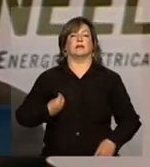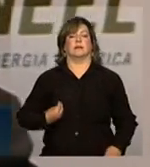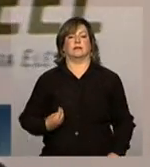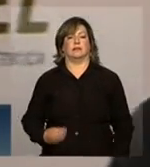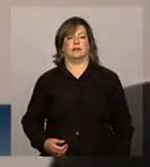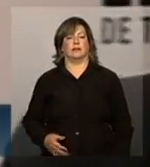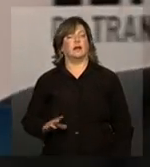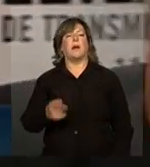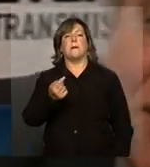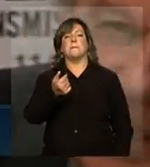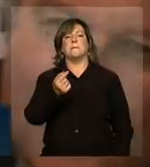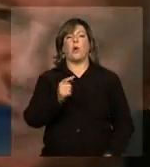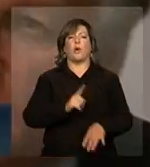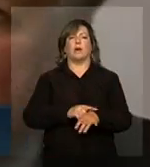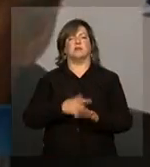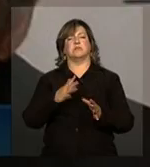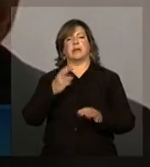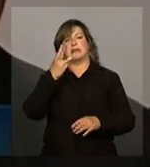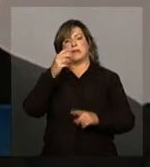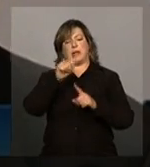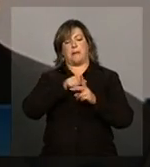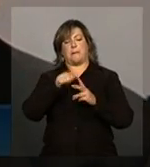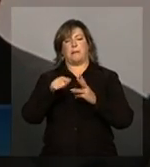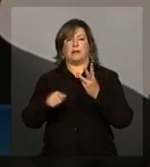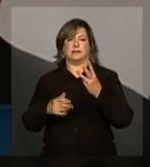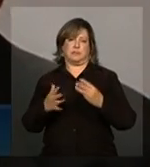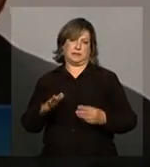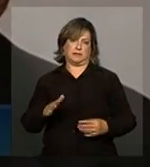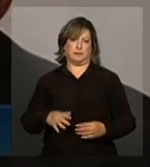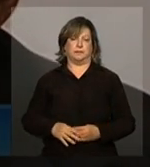Seria pouco tempo, pode ser uns três meses, mais ou menos.